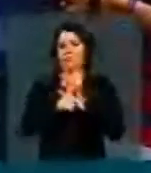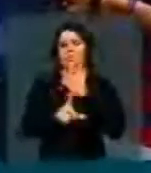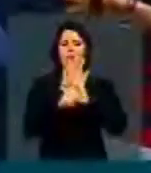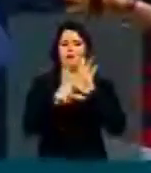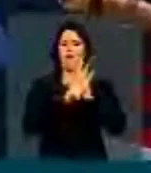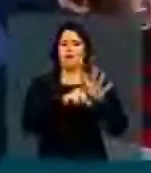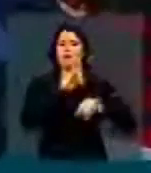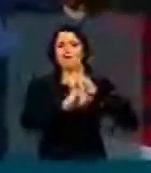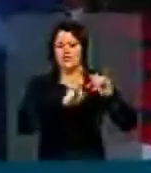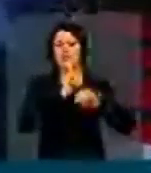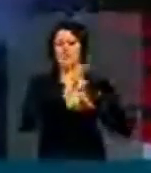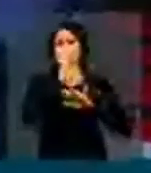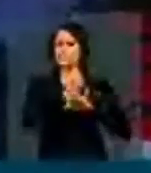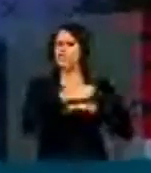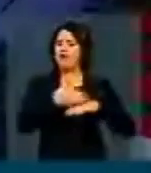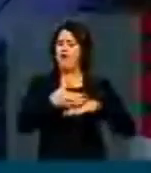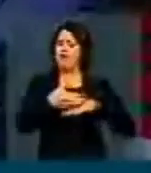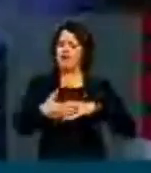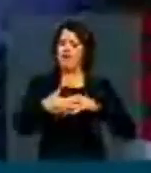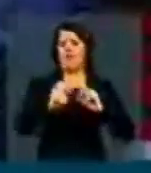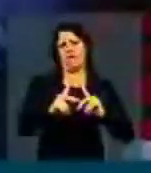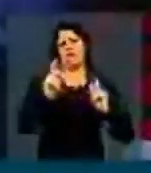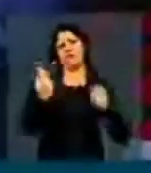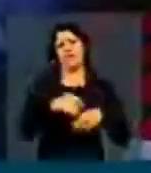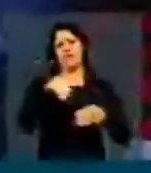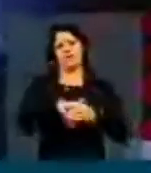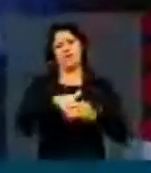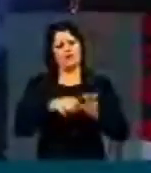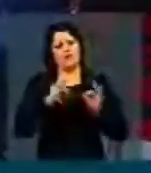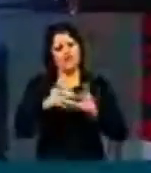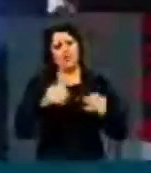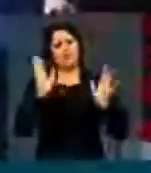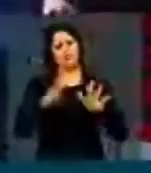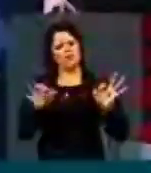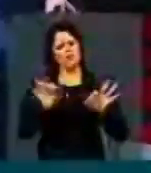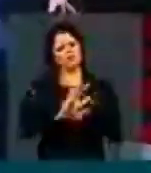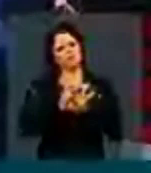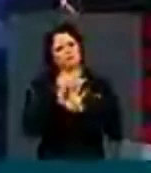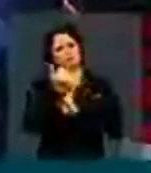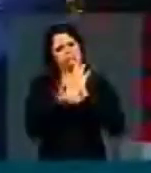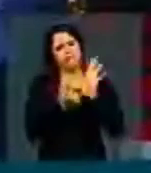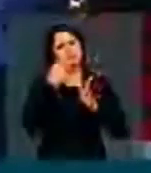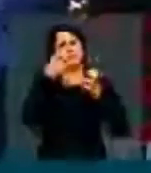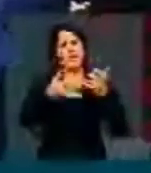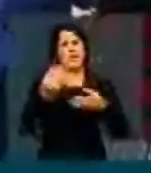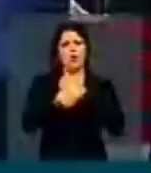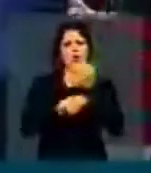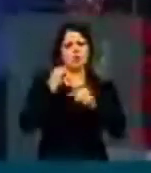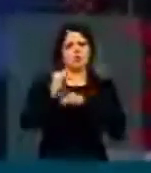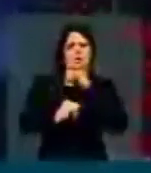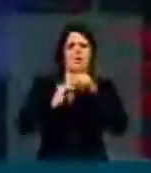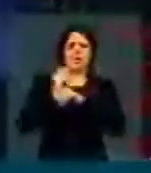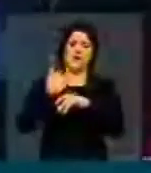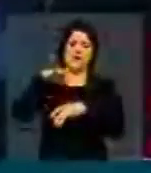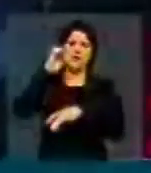civil, que já está adiantado. É possível votá-lo, regulamentar a questão da internet. Quero ouvir